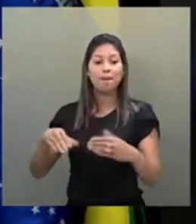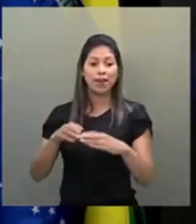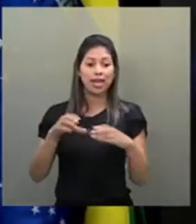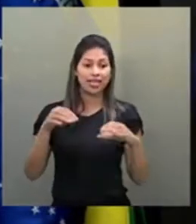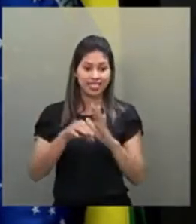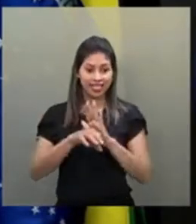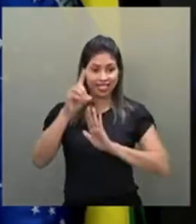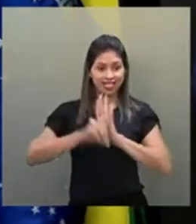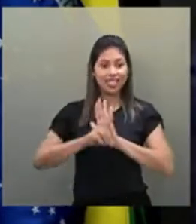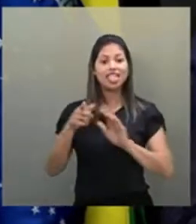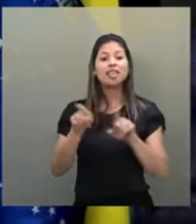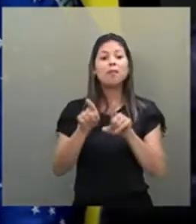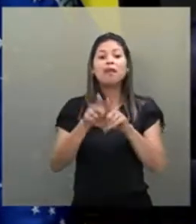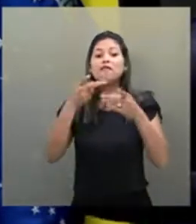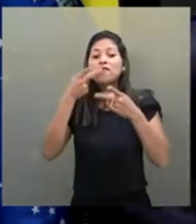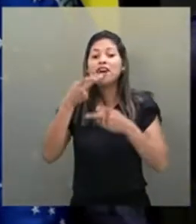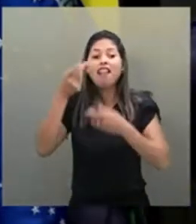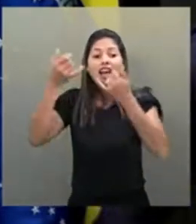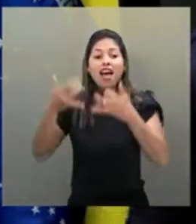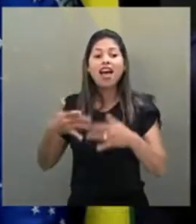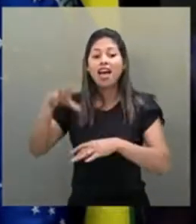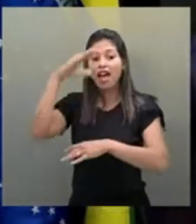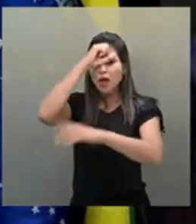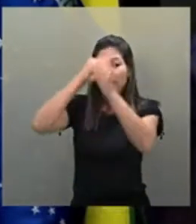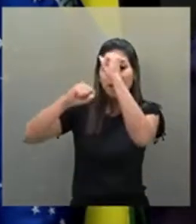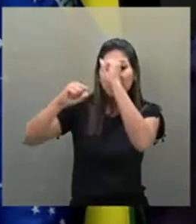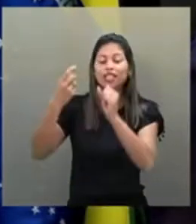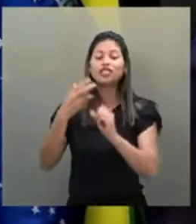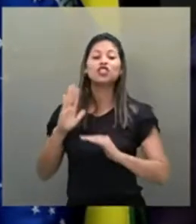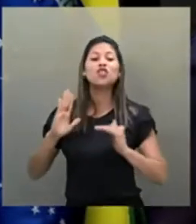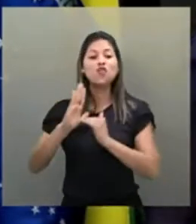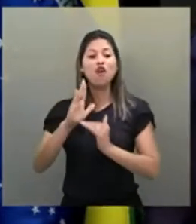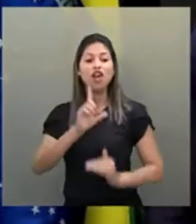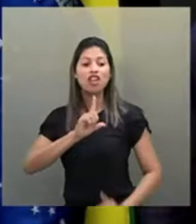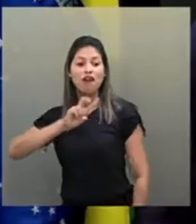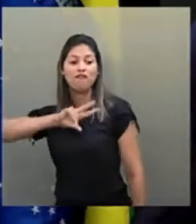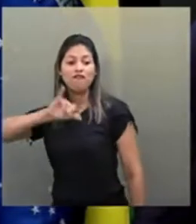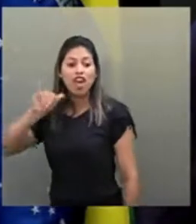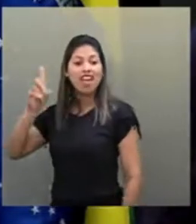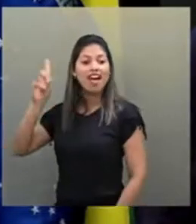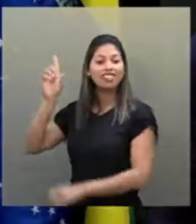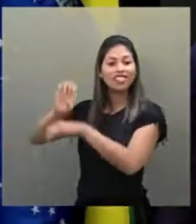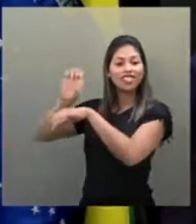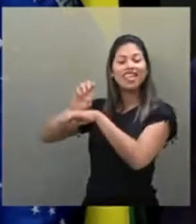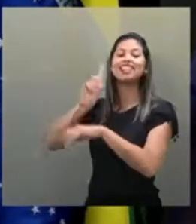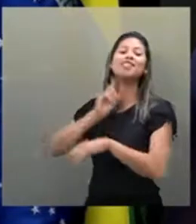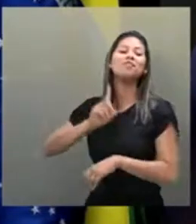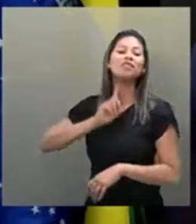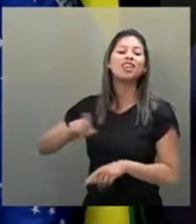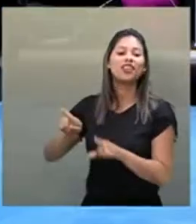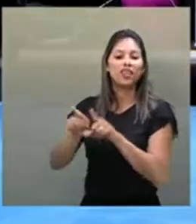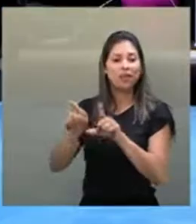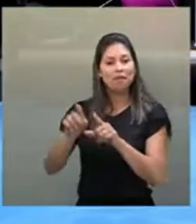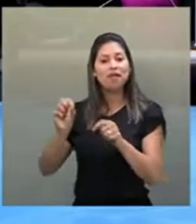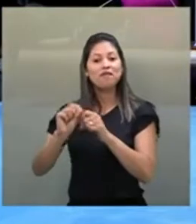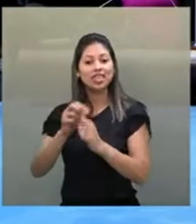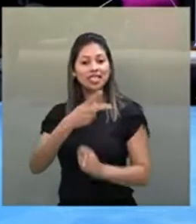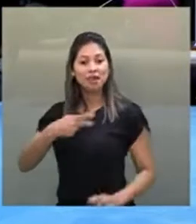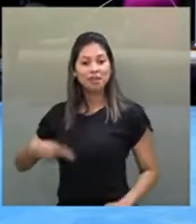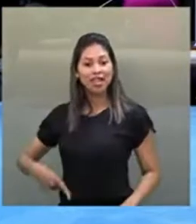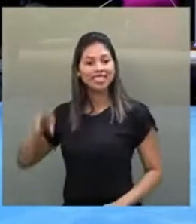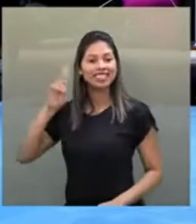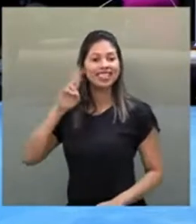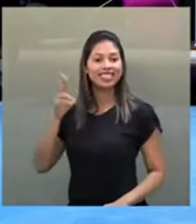não sem antes, dizendo algo que eu aprendi nesta minha última ida a Minas Gerais, fazendo aqui também homenagem ao presidente do